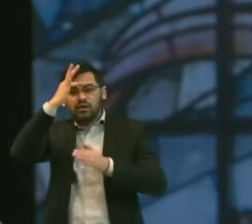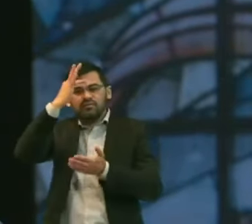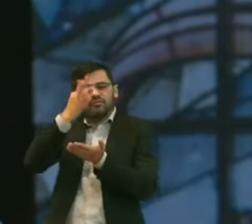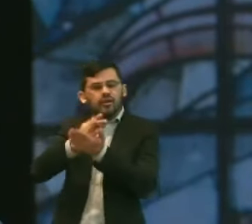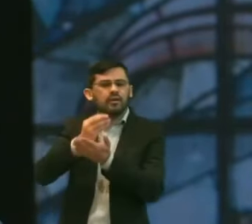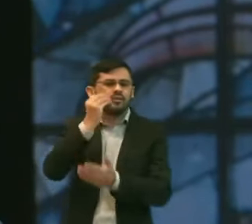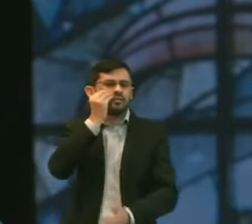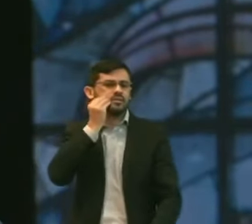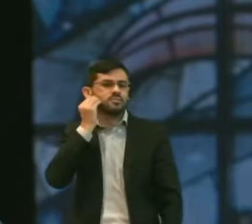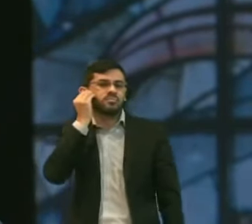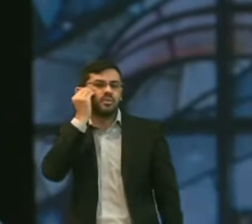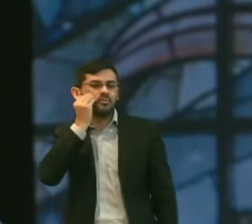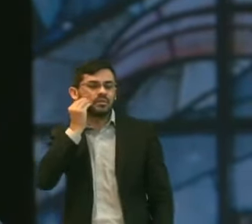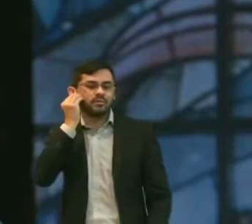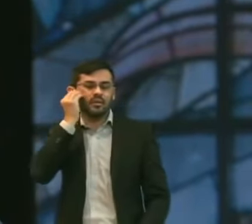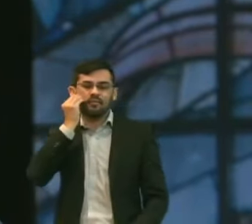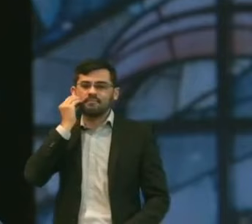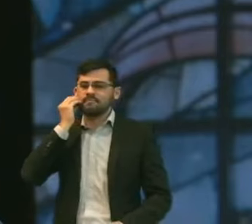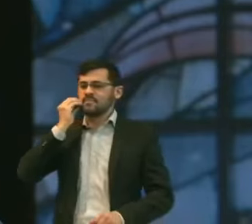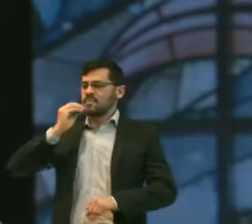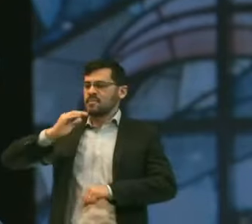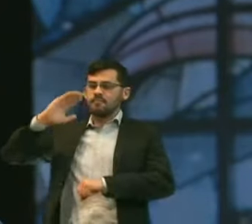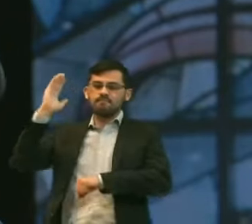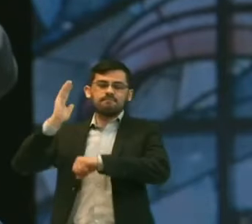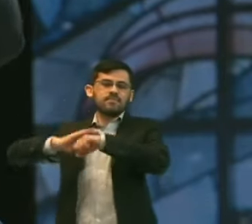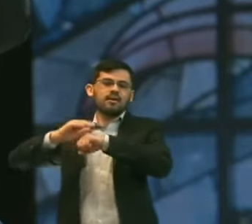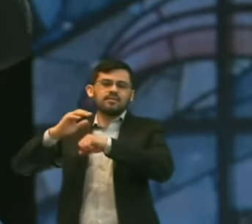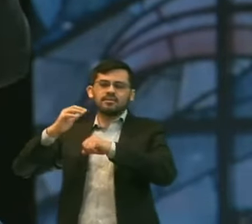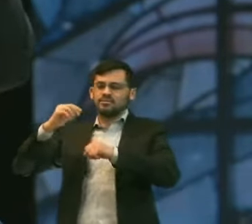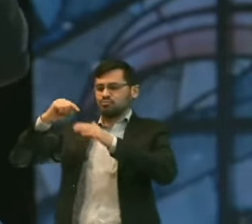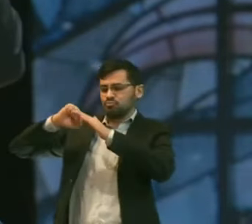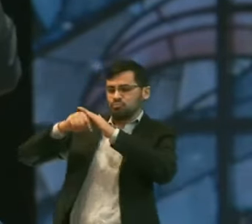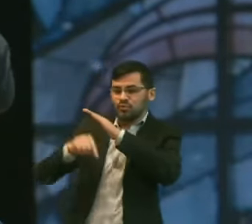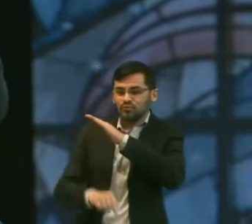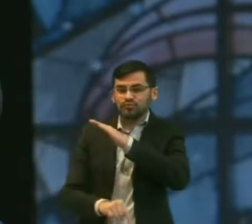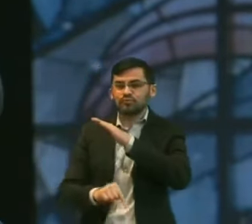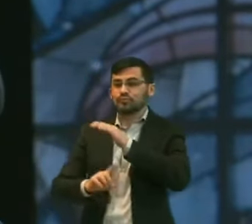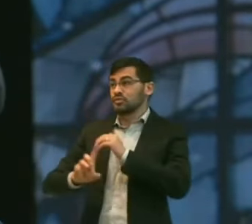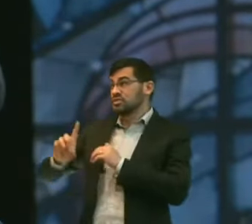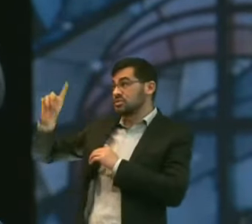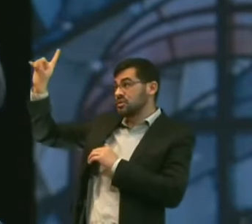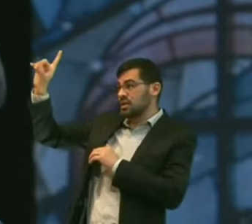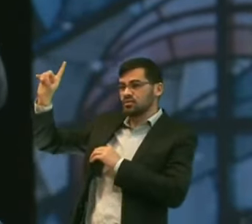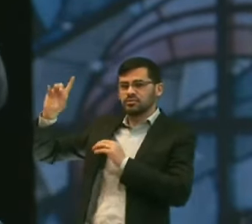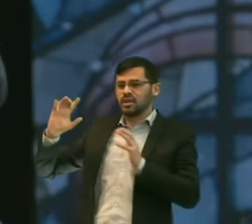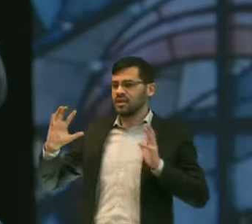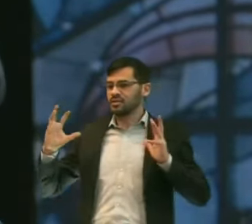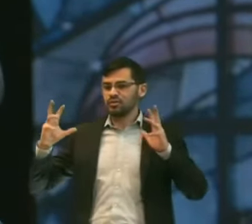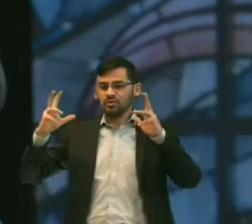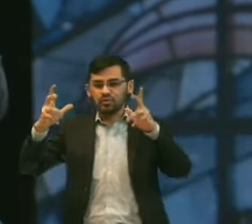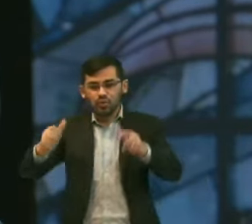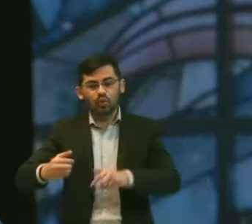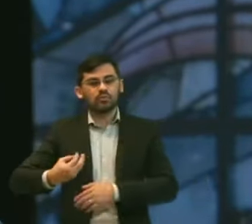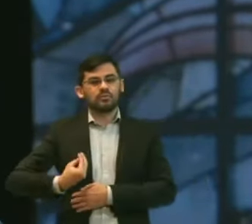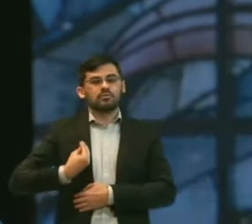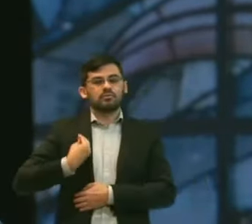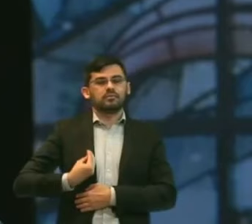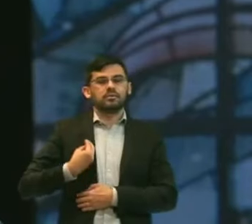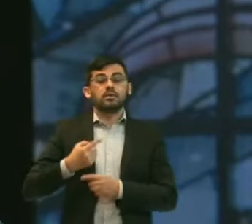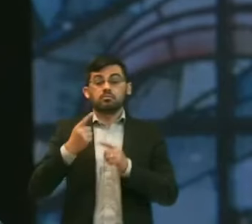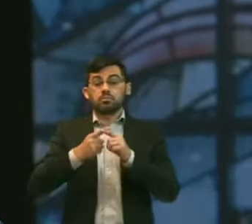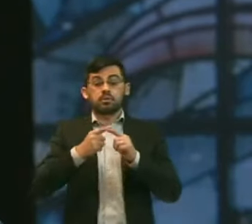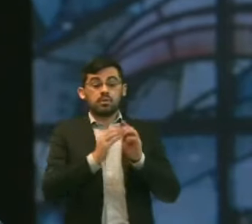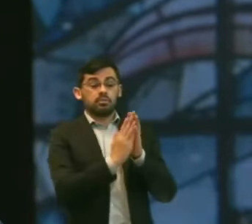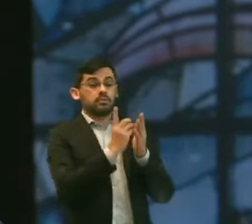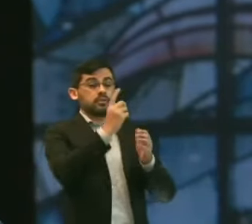experimentar O infinitamente Mais de Deus Em todas as áreas Da vida Porque o que a Bíblia Está